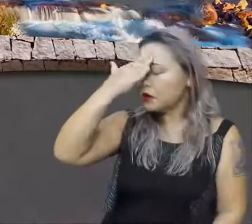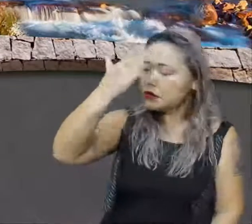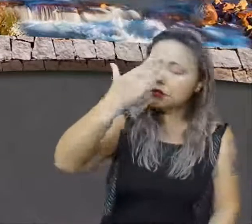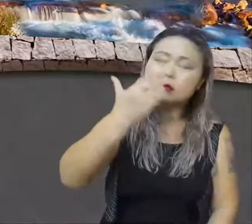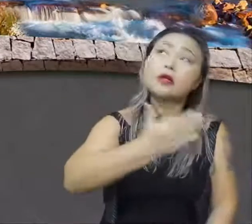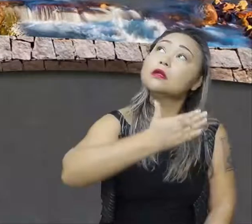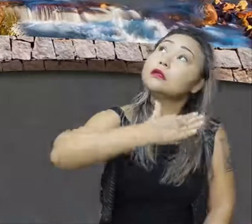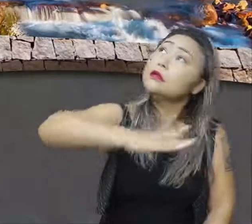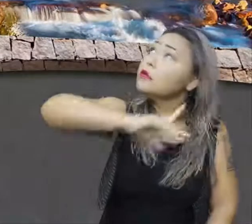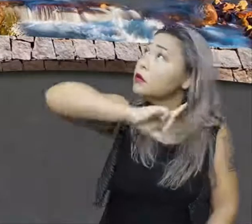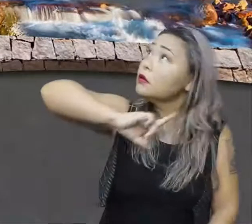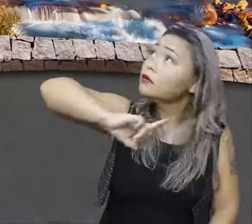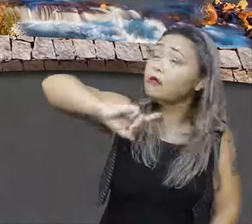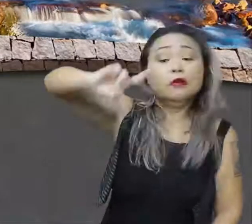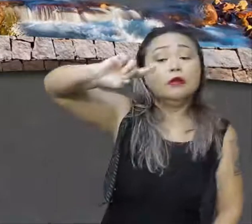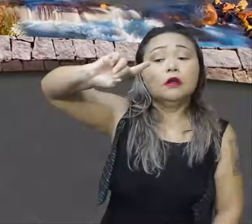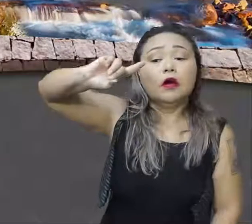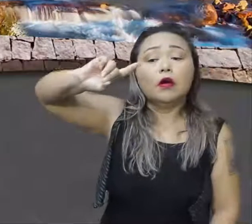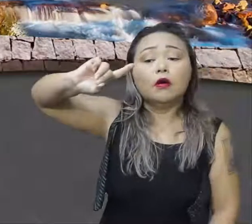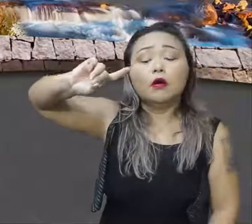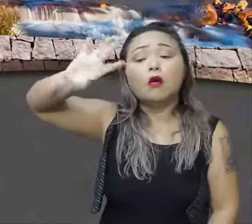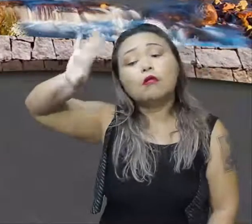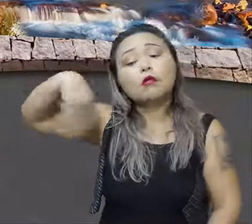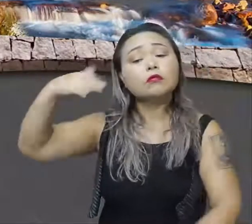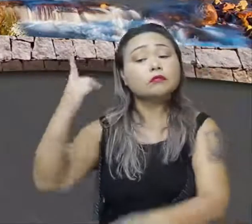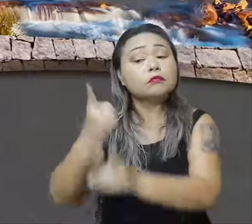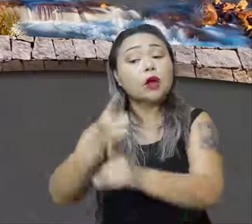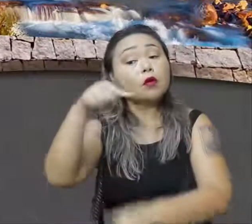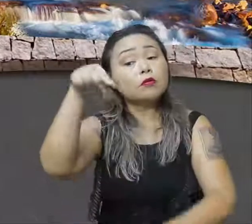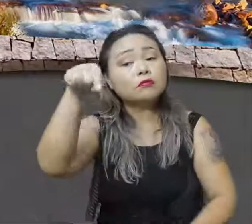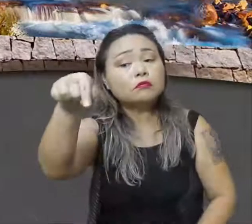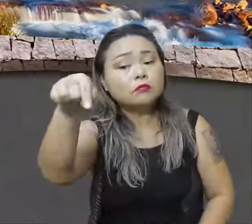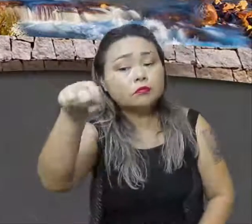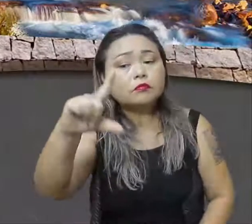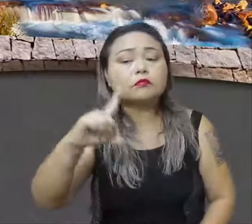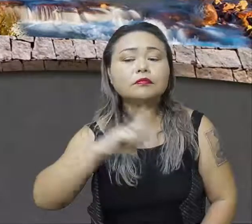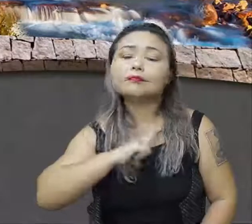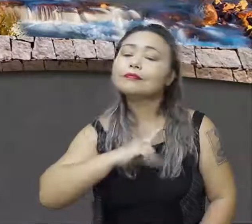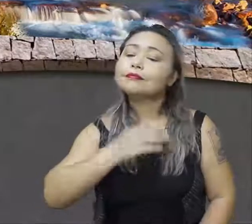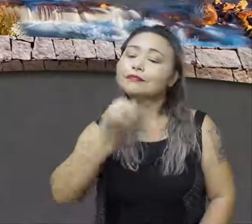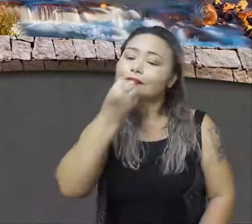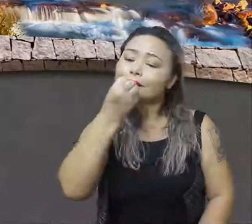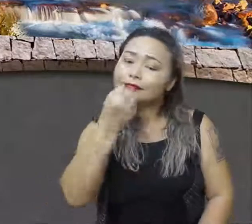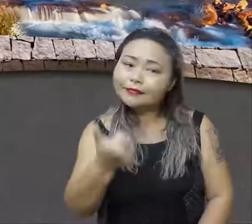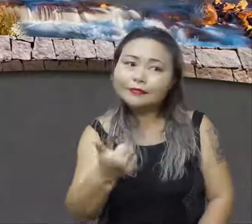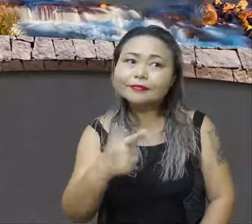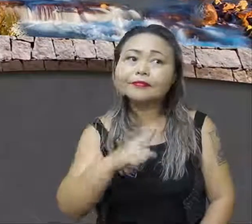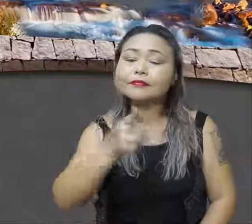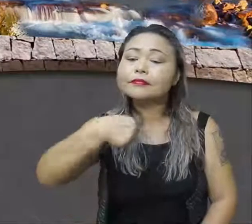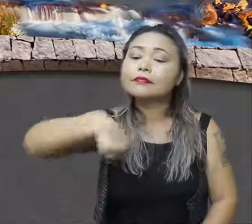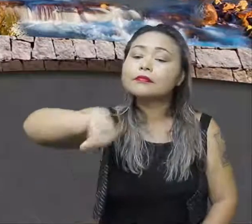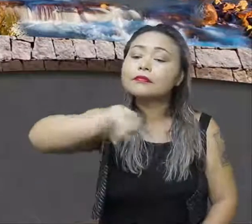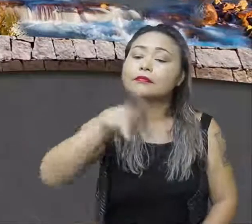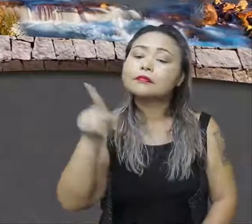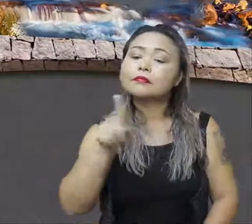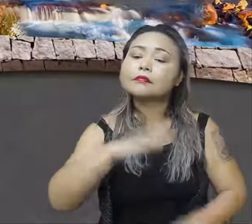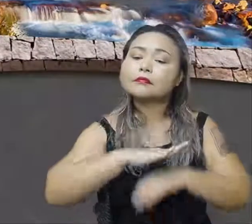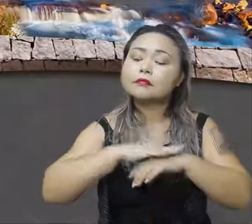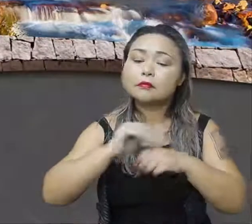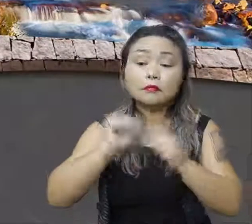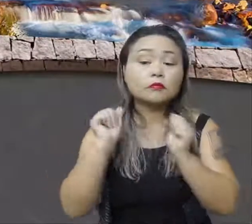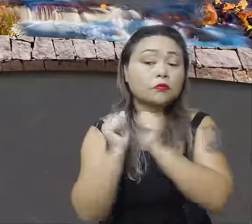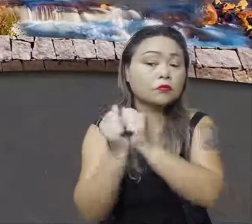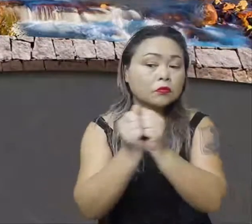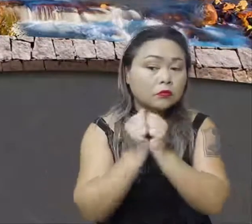universo por este encontro, por vocês estarem bem, por os queridos professores que estão com